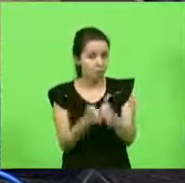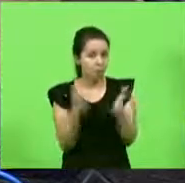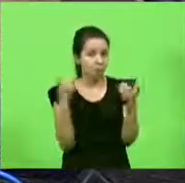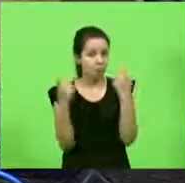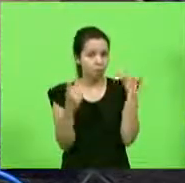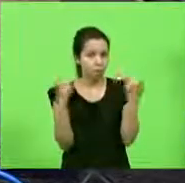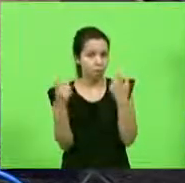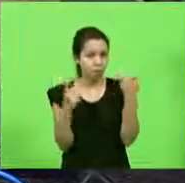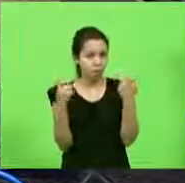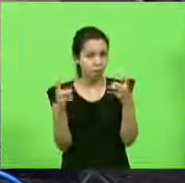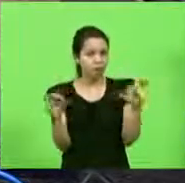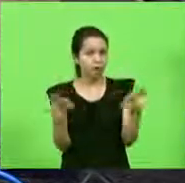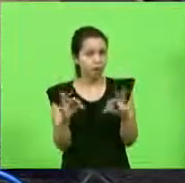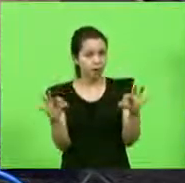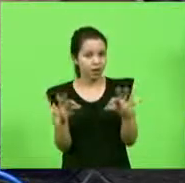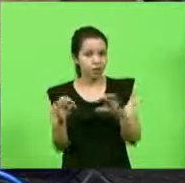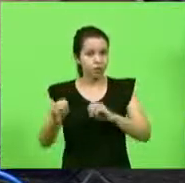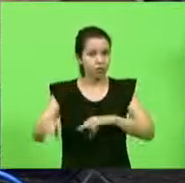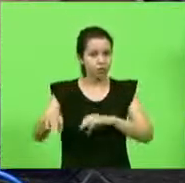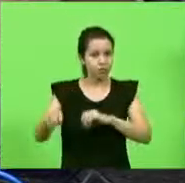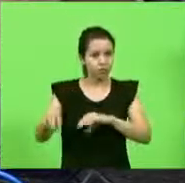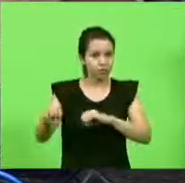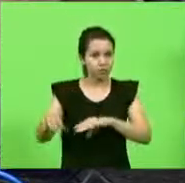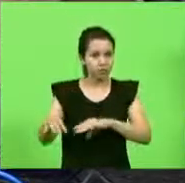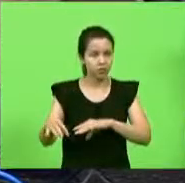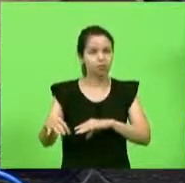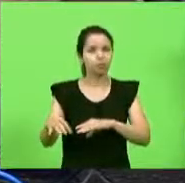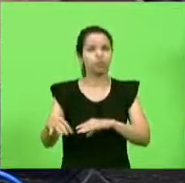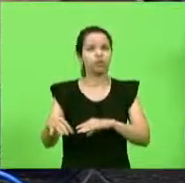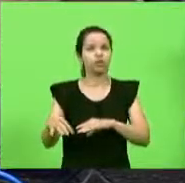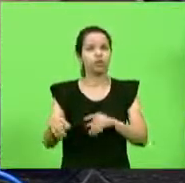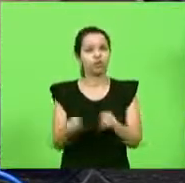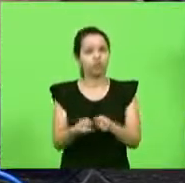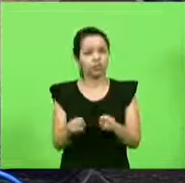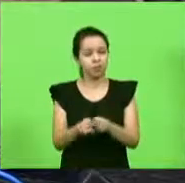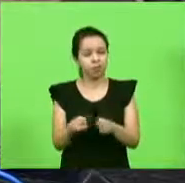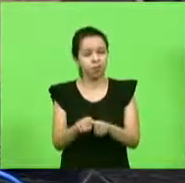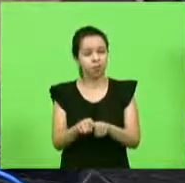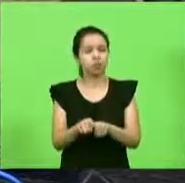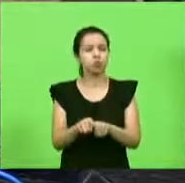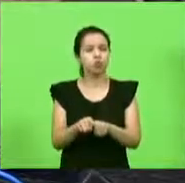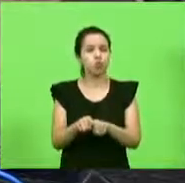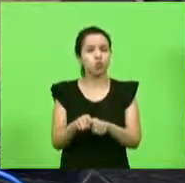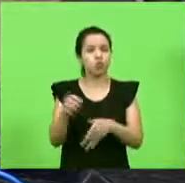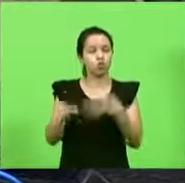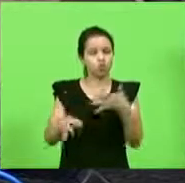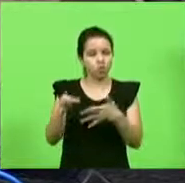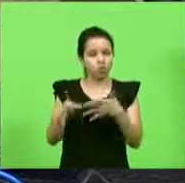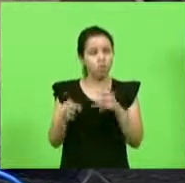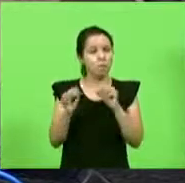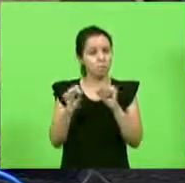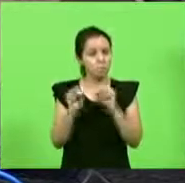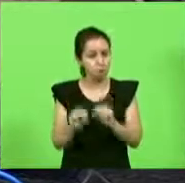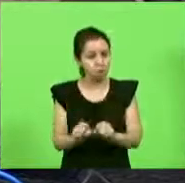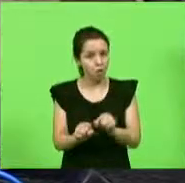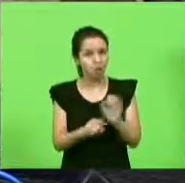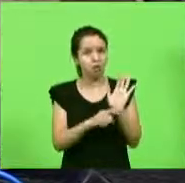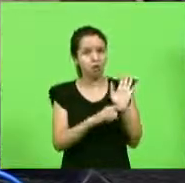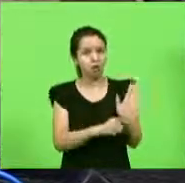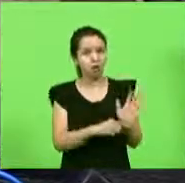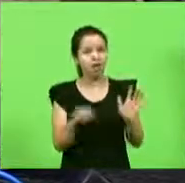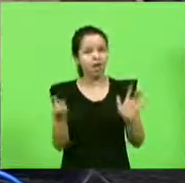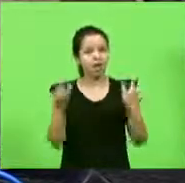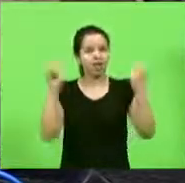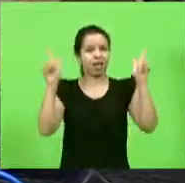com a educação e agora, além de tudo, o judiciário que poderia fazer alguma coisa declara a greve